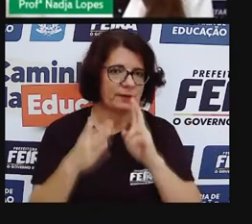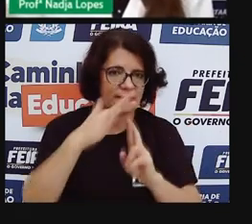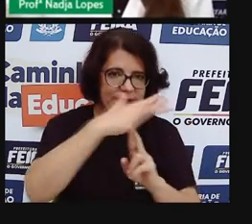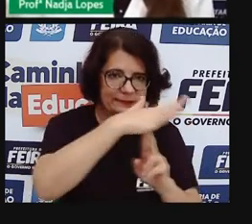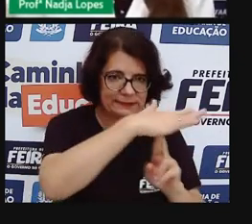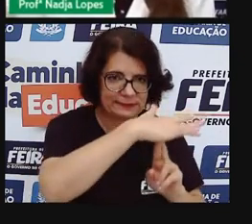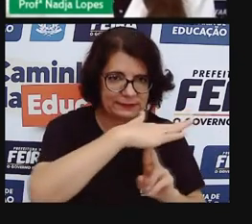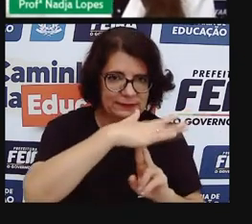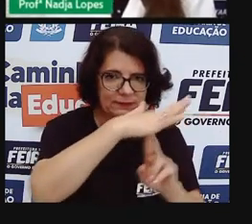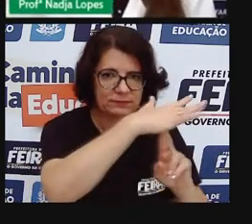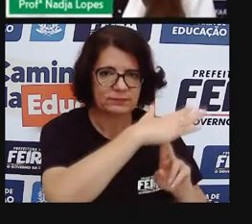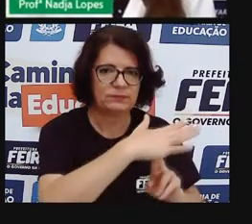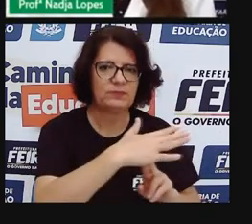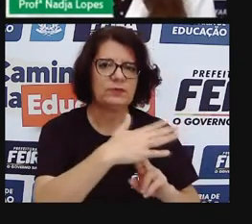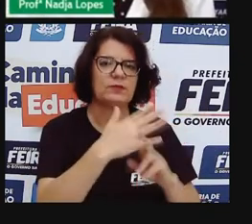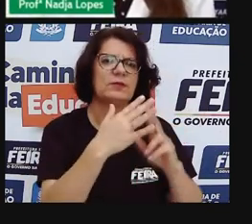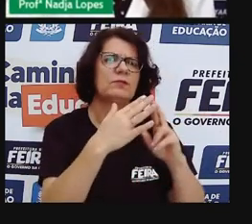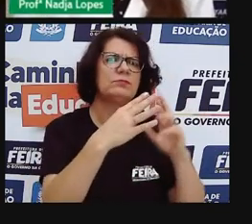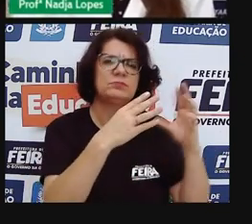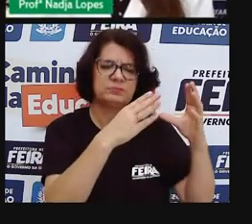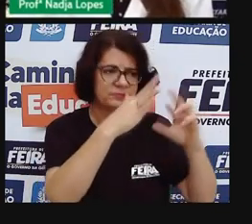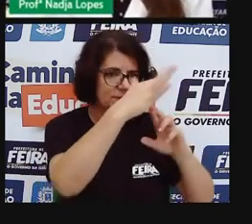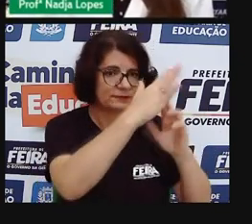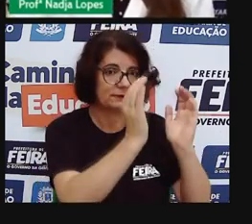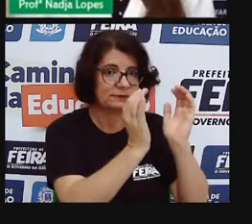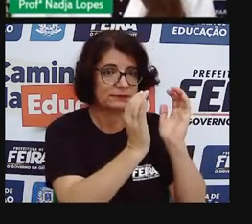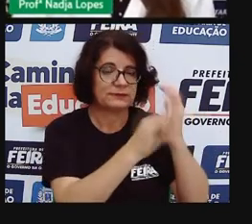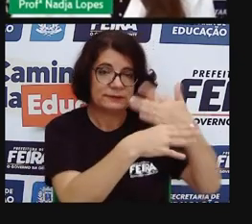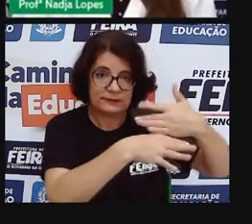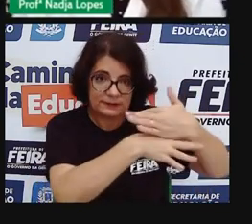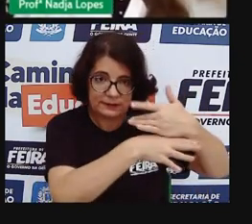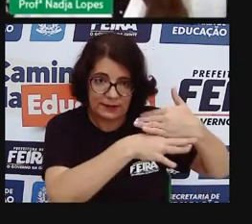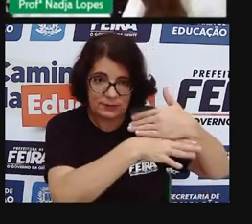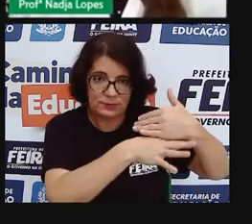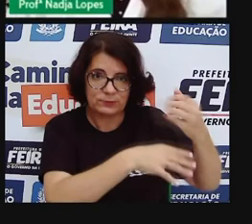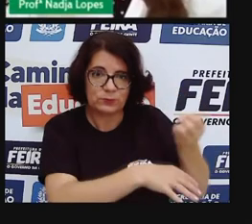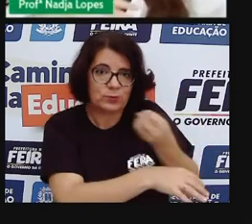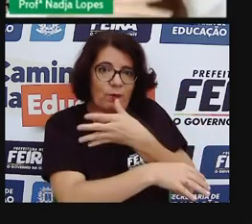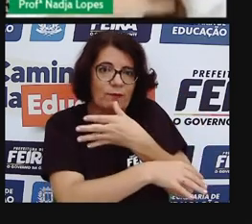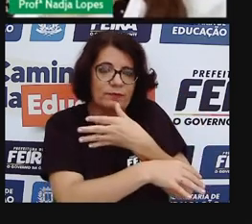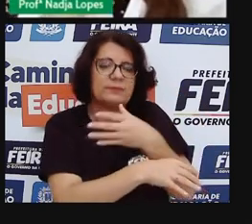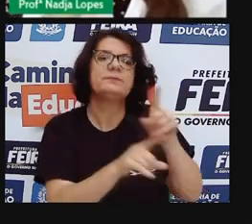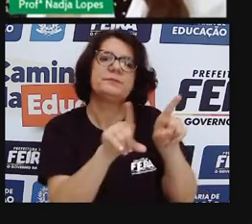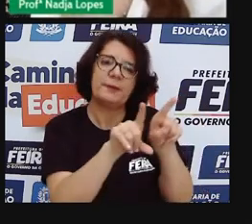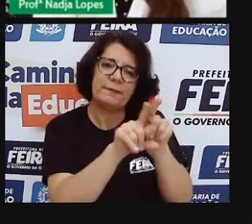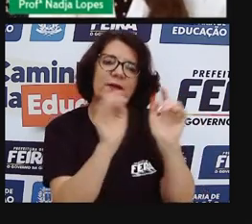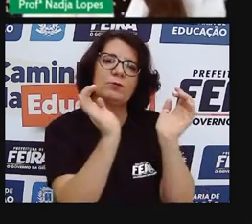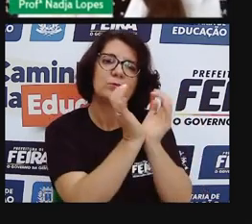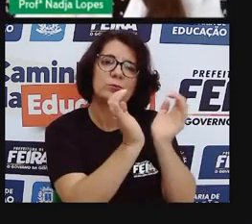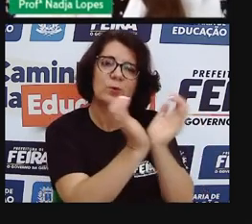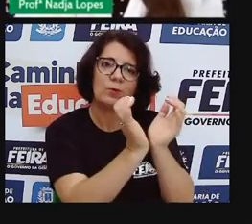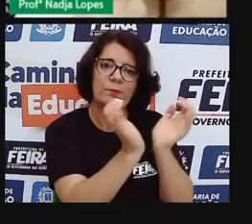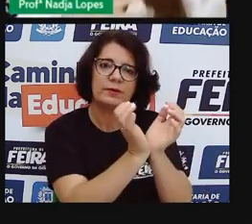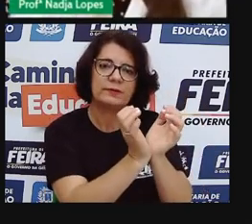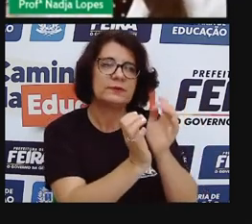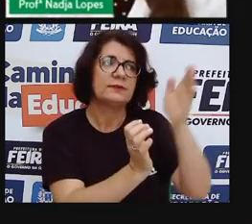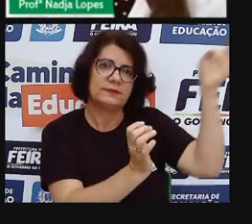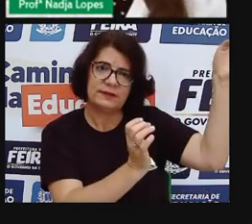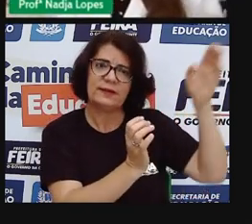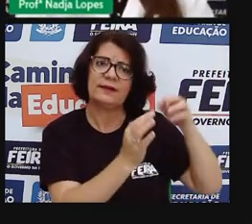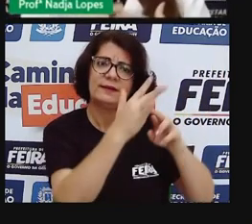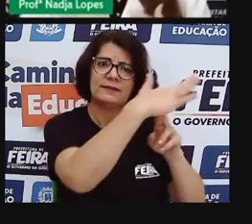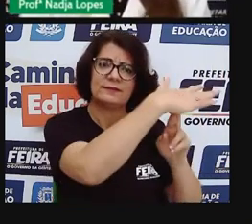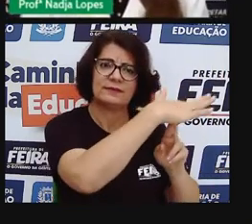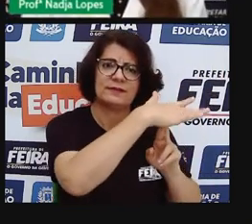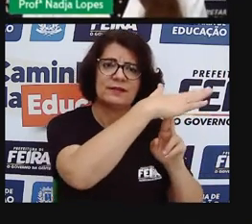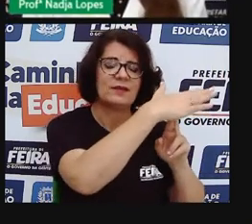localização de muitos bairros, ali, circo vizinhos, tem o Tomba, que também ali tem muitos bairros